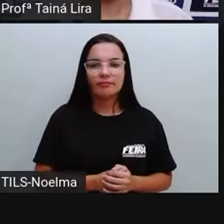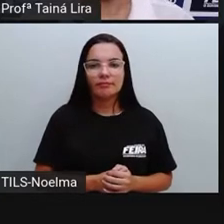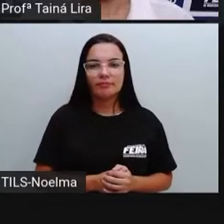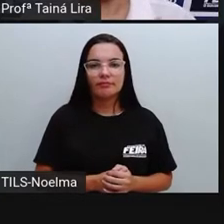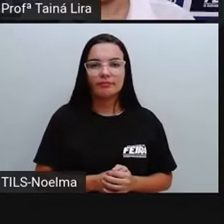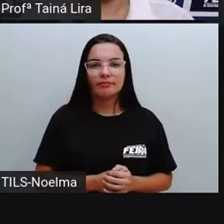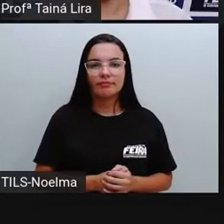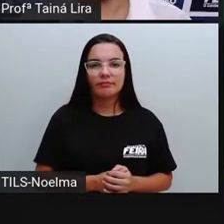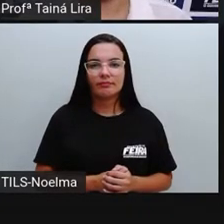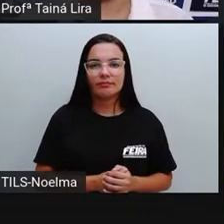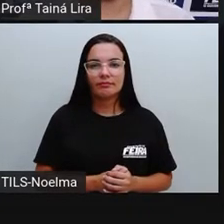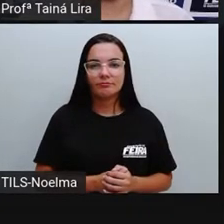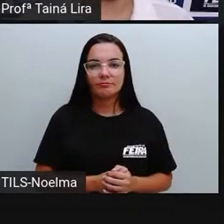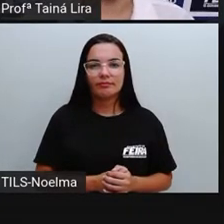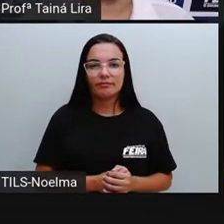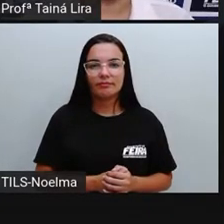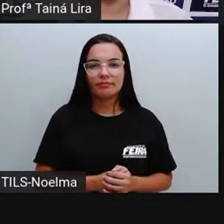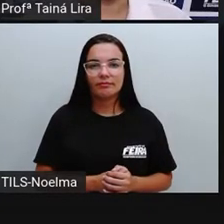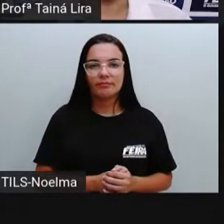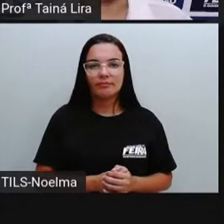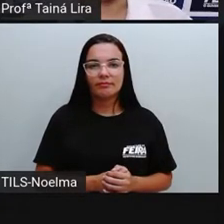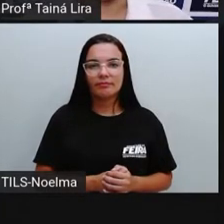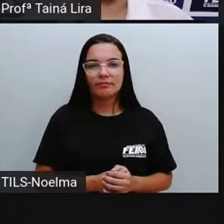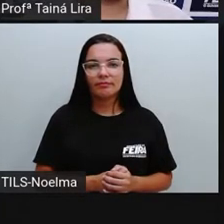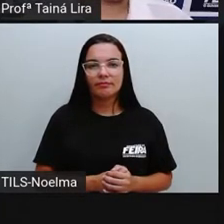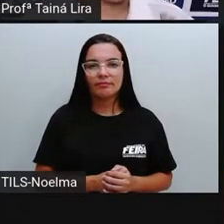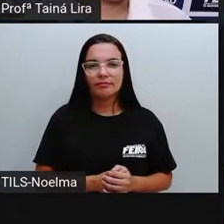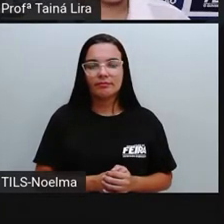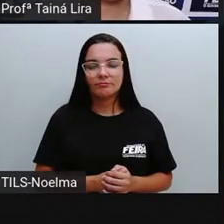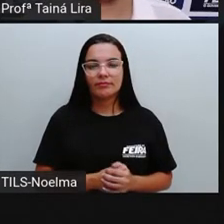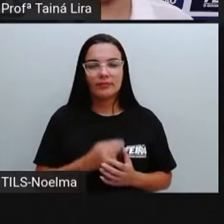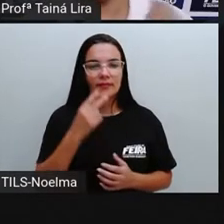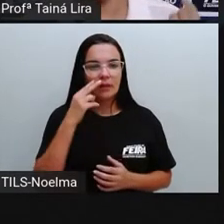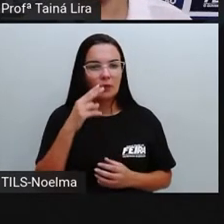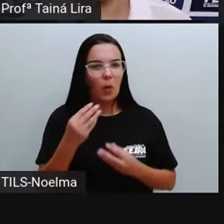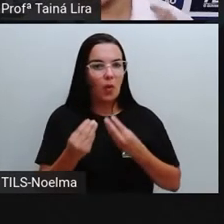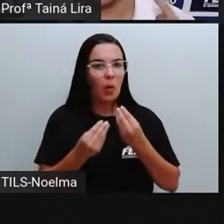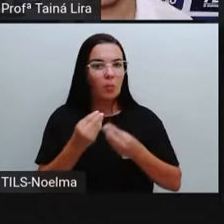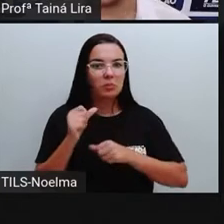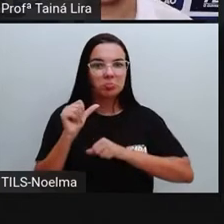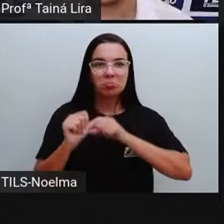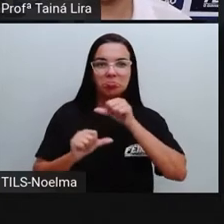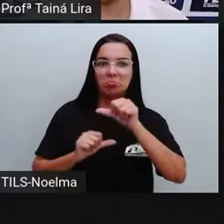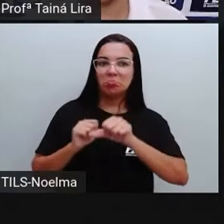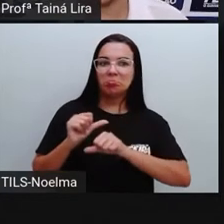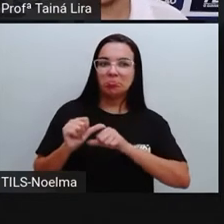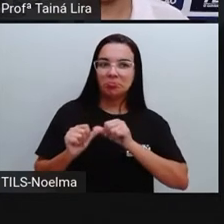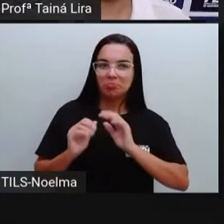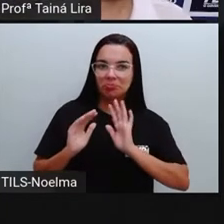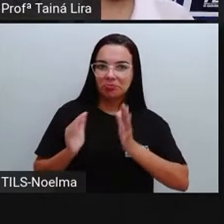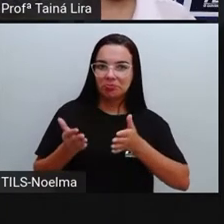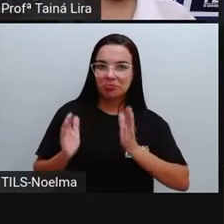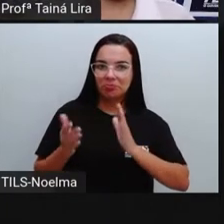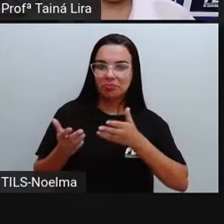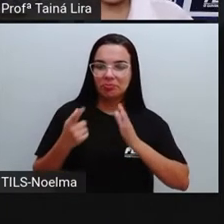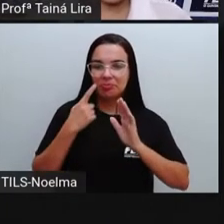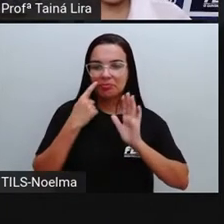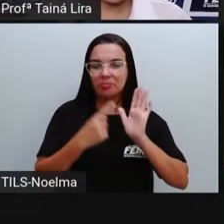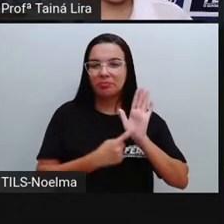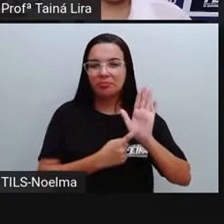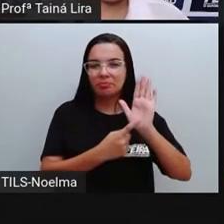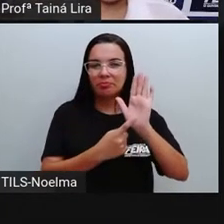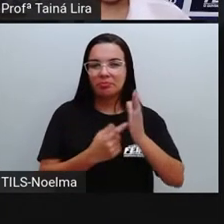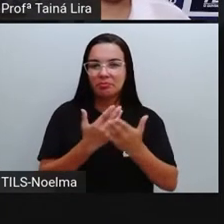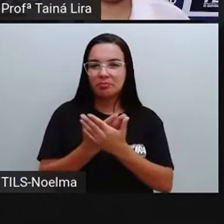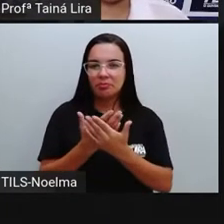tá? E aí a gente consegue até ver como mudou, né? A gente, inclusive, já viu essa mesma imagem em